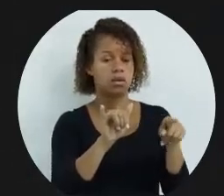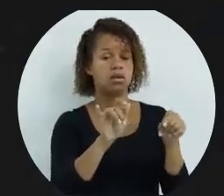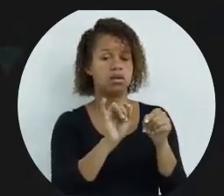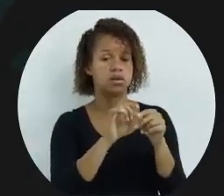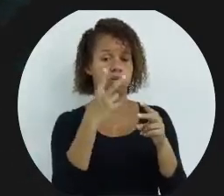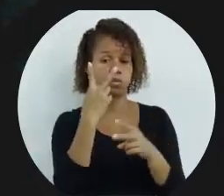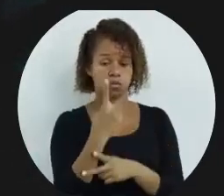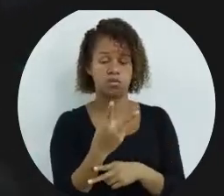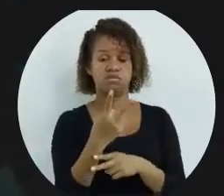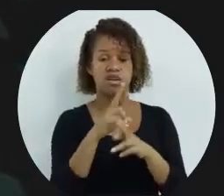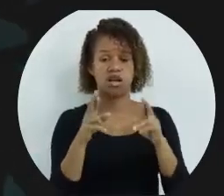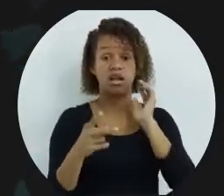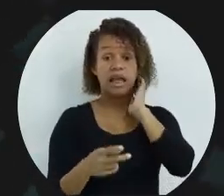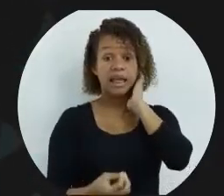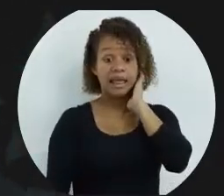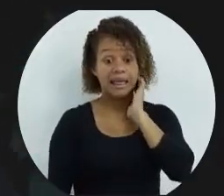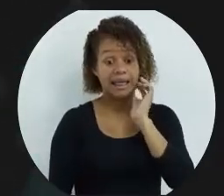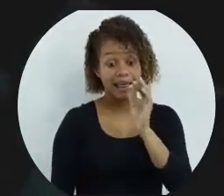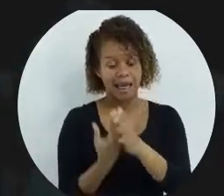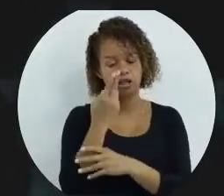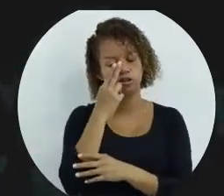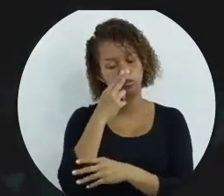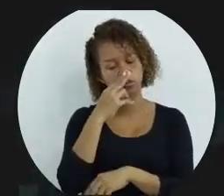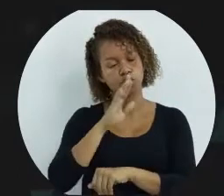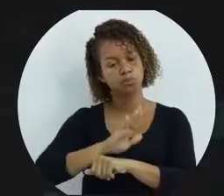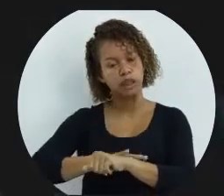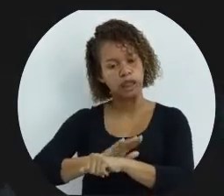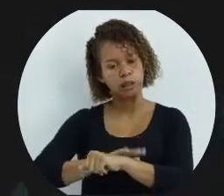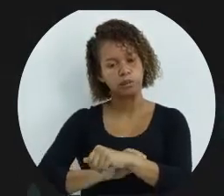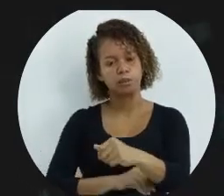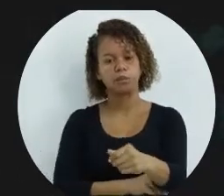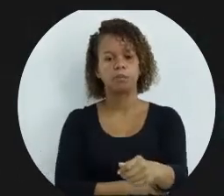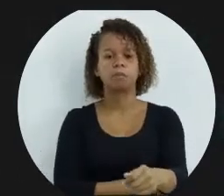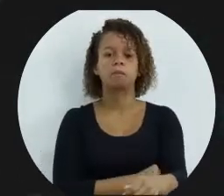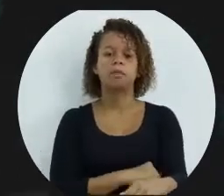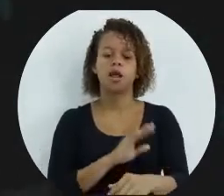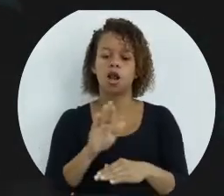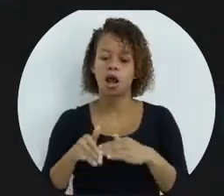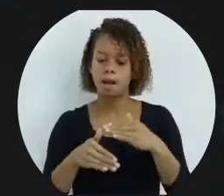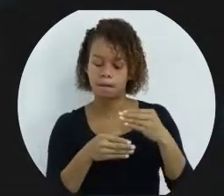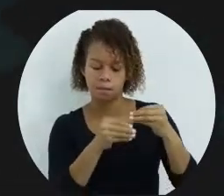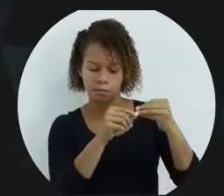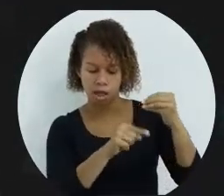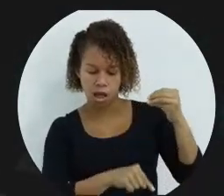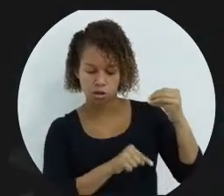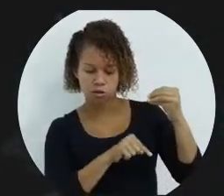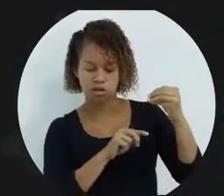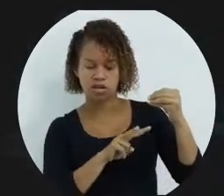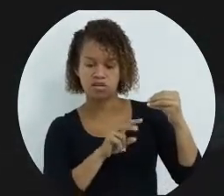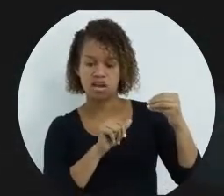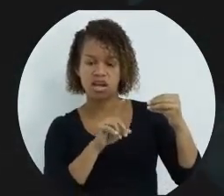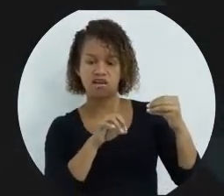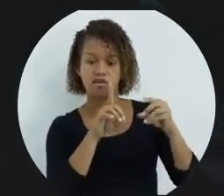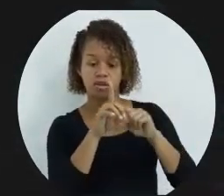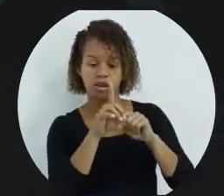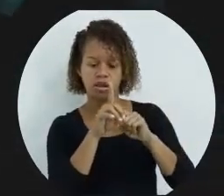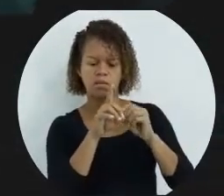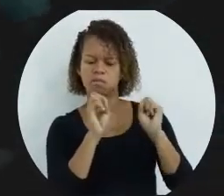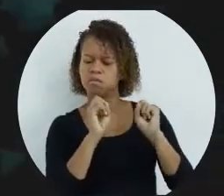são duas variáveis criadas ao mesmo tempo. Tá? E logo abaixo, a gente tem uma outra variável, a variável d. Então, você pode criar